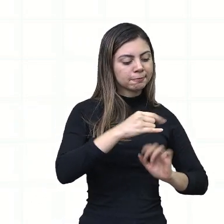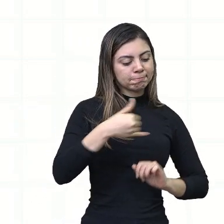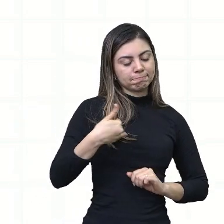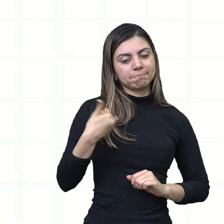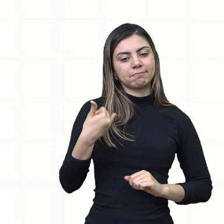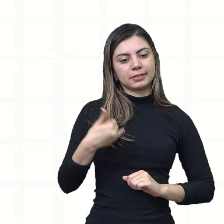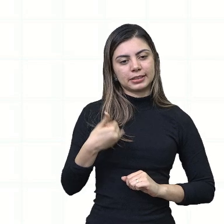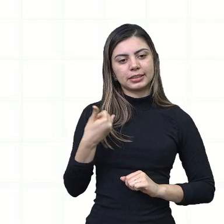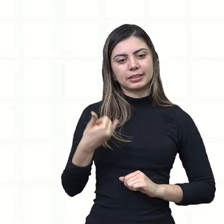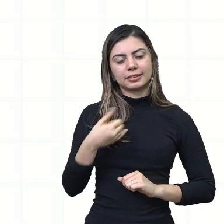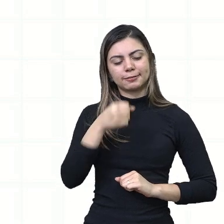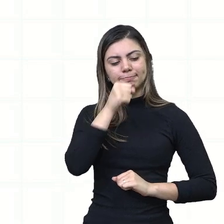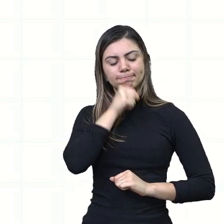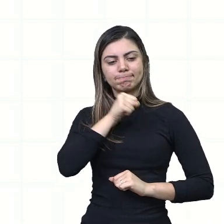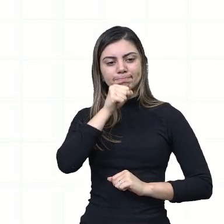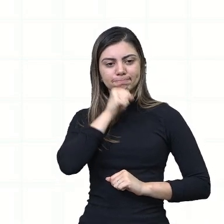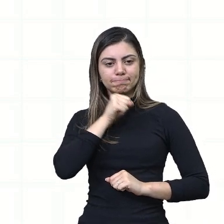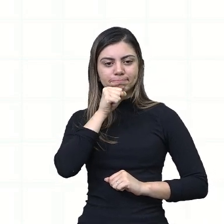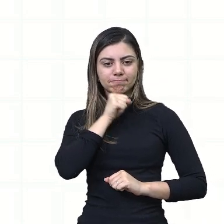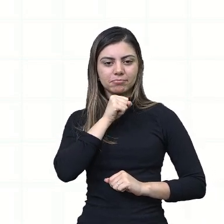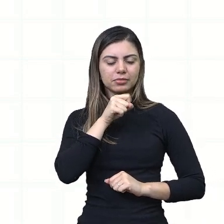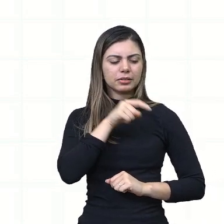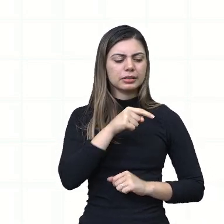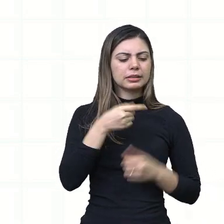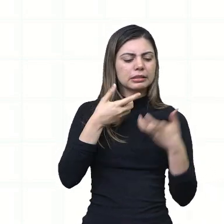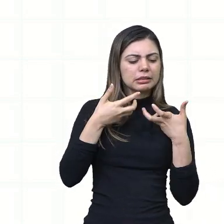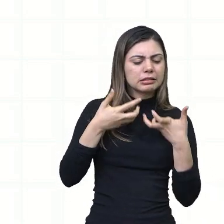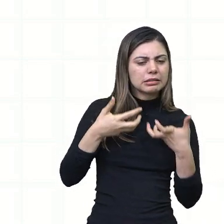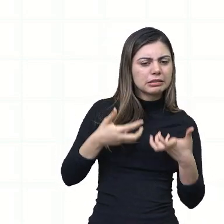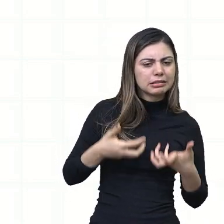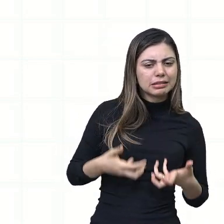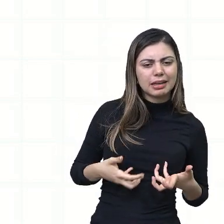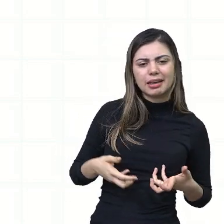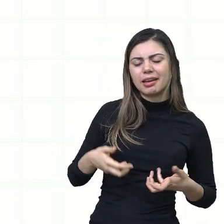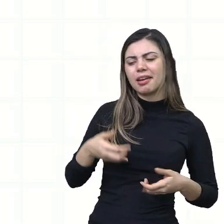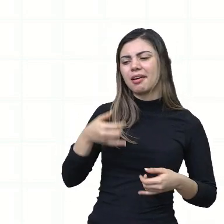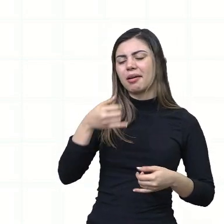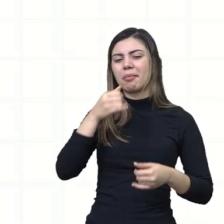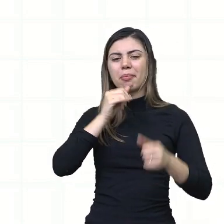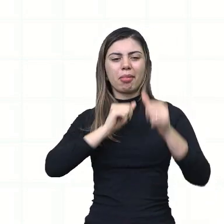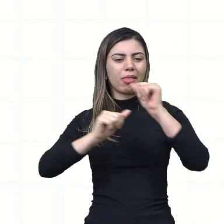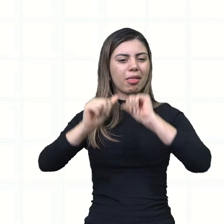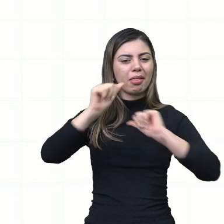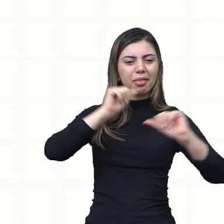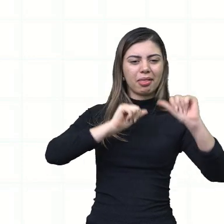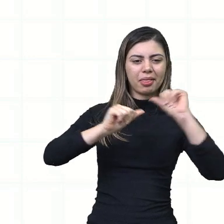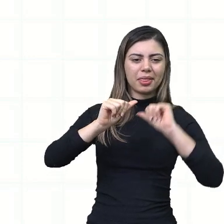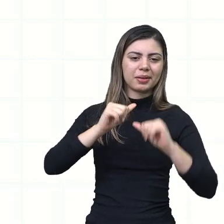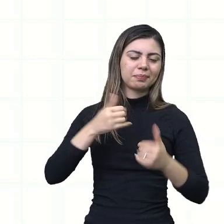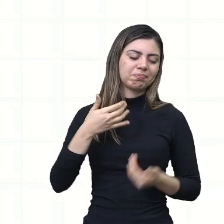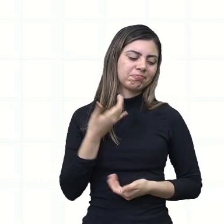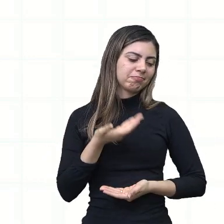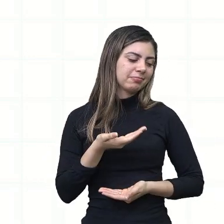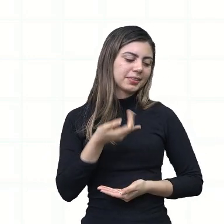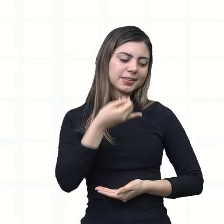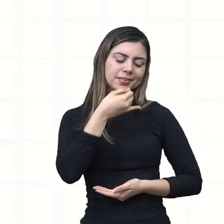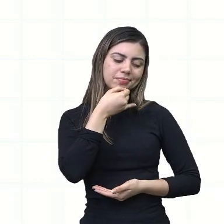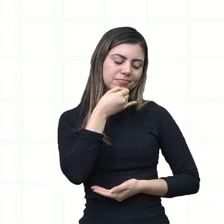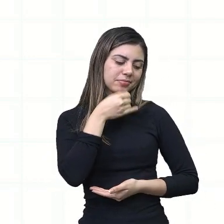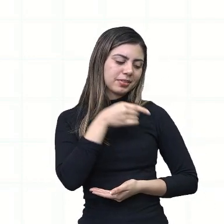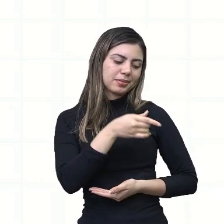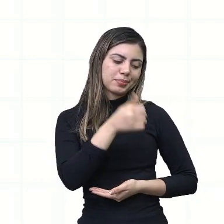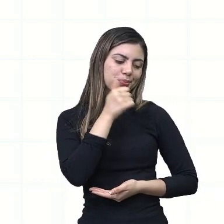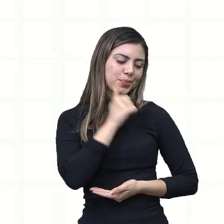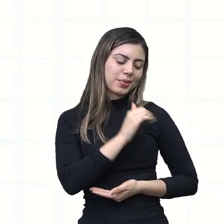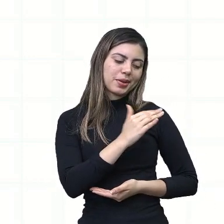Das canseiras, da bebida, triste da mulher perdida,